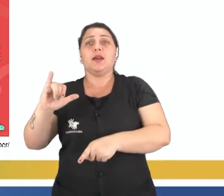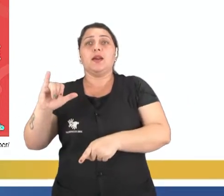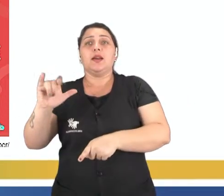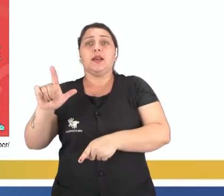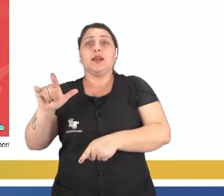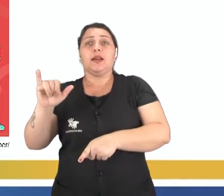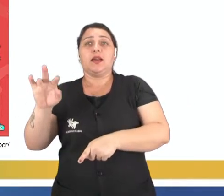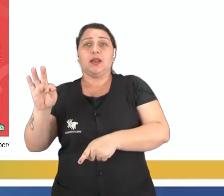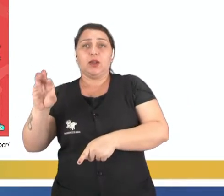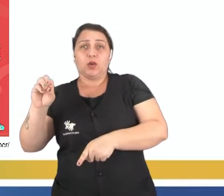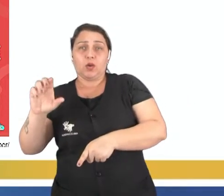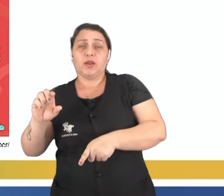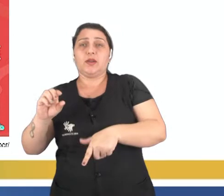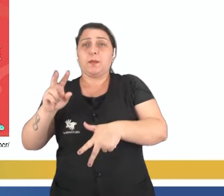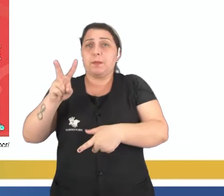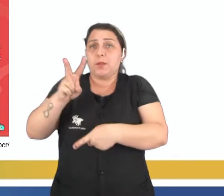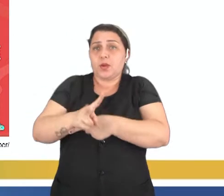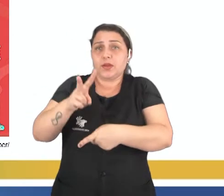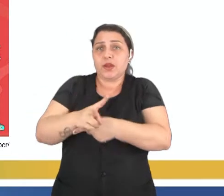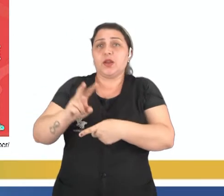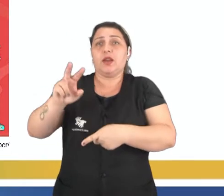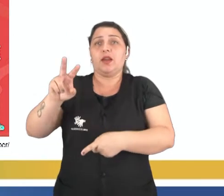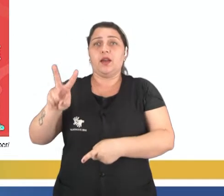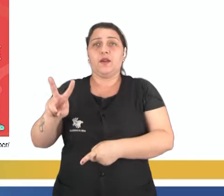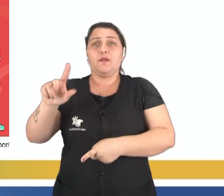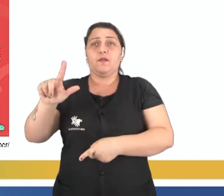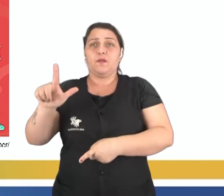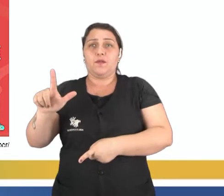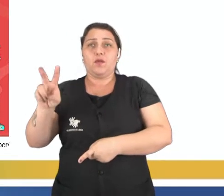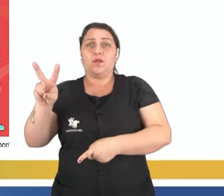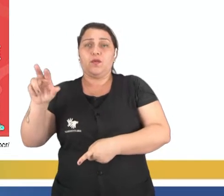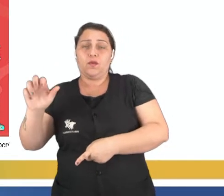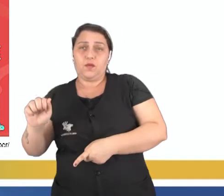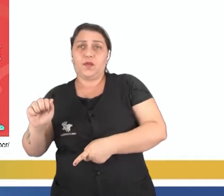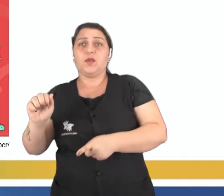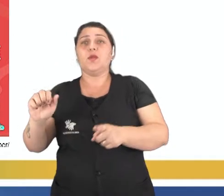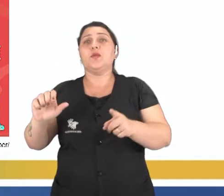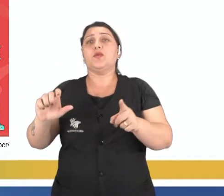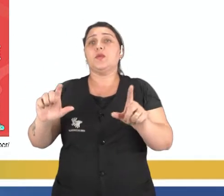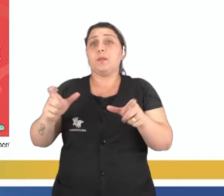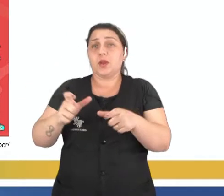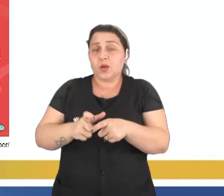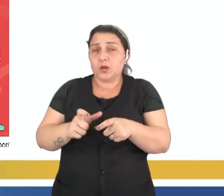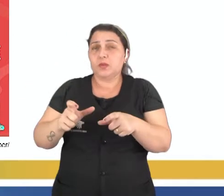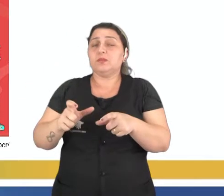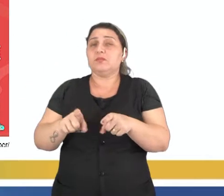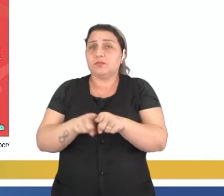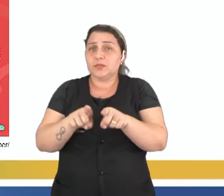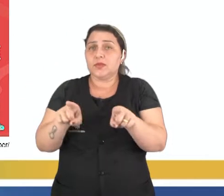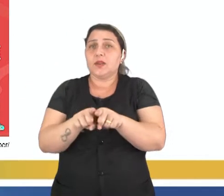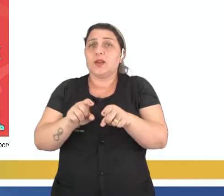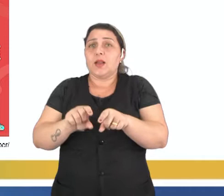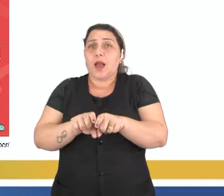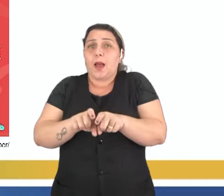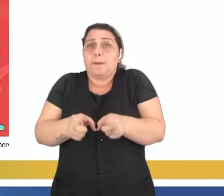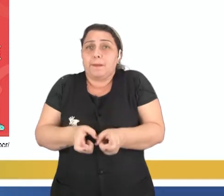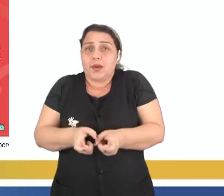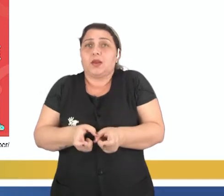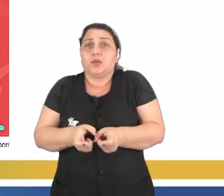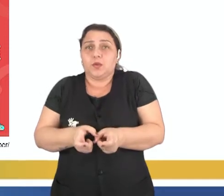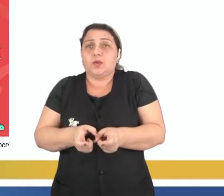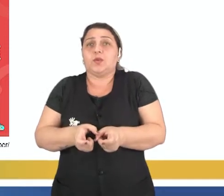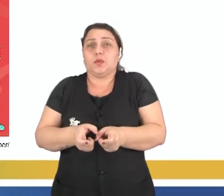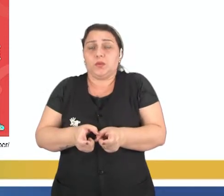vulva, essa é a principal função. Os lábios menores vão estar relacionados com a delimitação da abertura da vagina